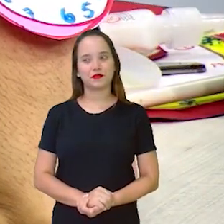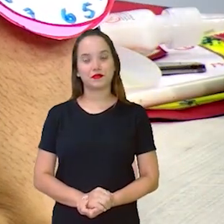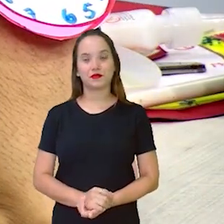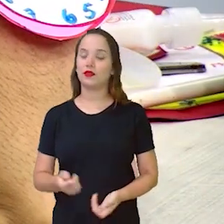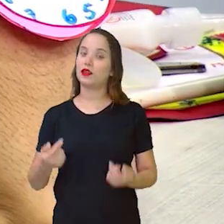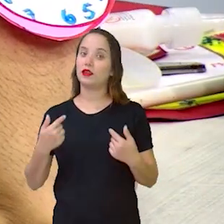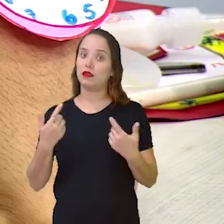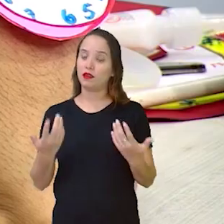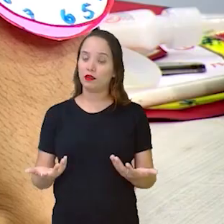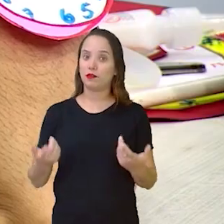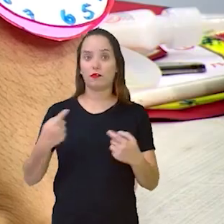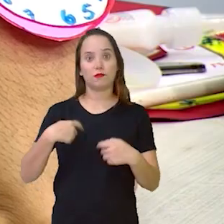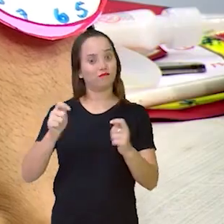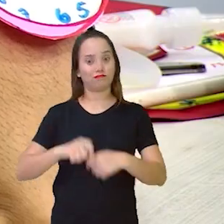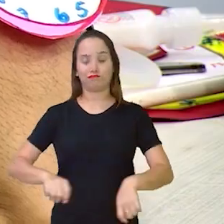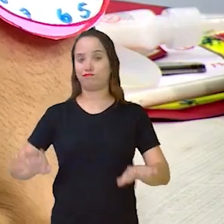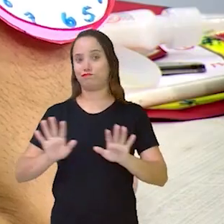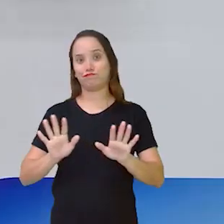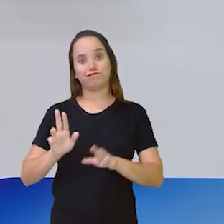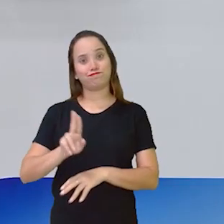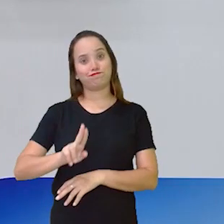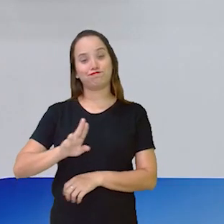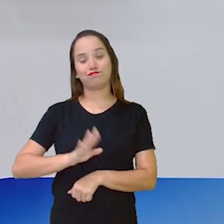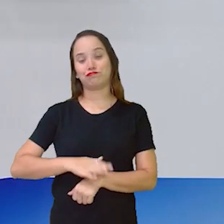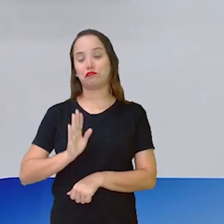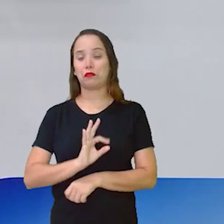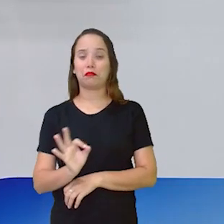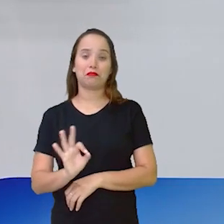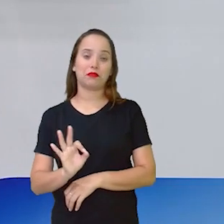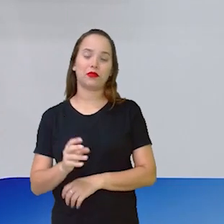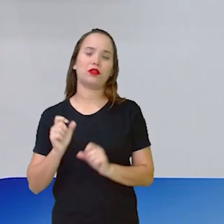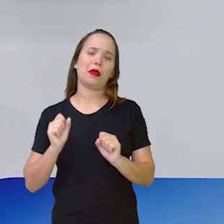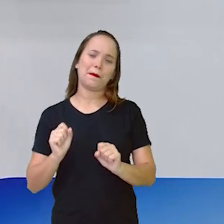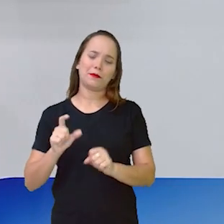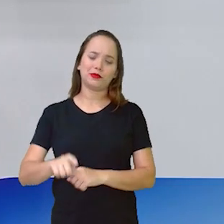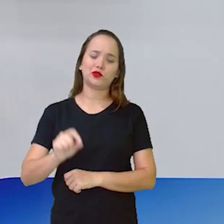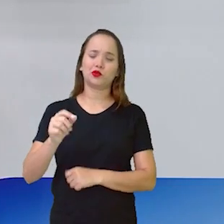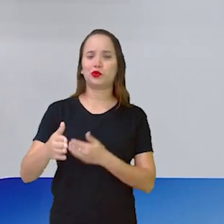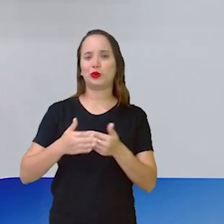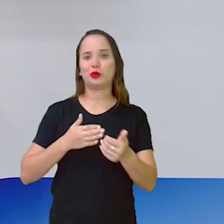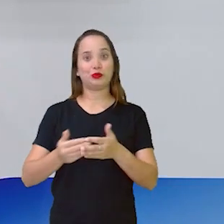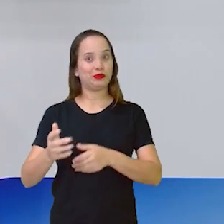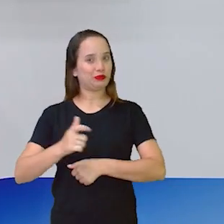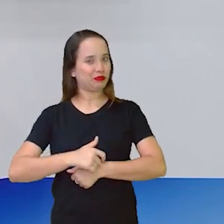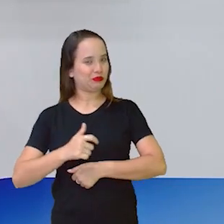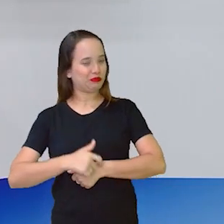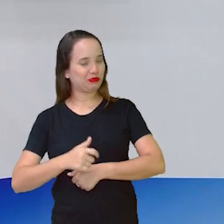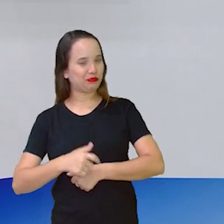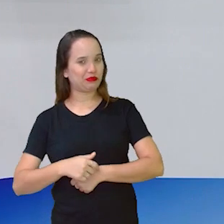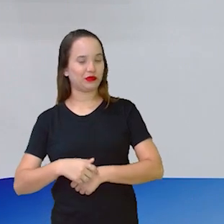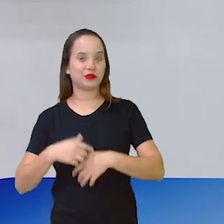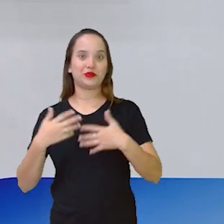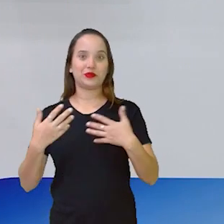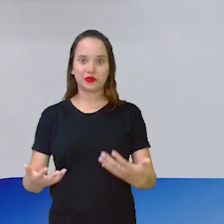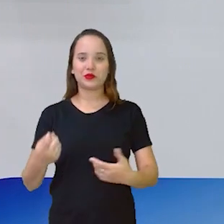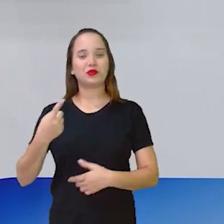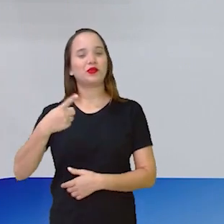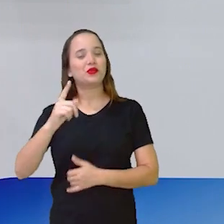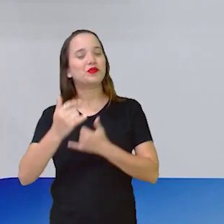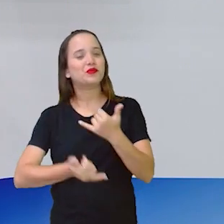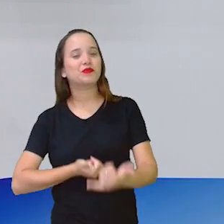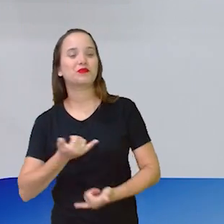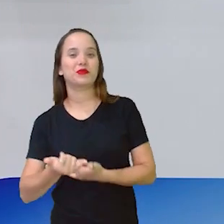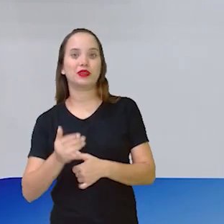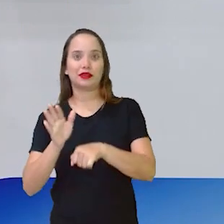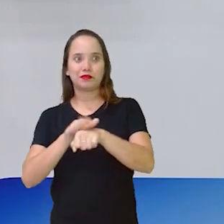precisou de mais nada. E aí, vocês podem colocar a hora que vocês quiserem, o tempo que vocês quiserem. E, ó, vai se divertir.